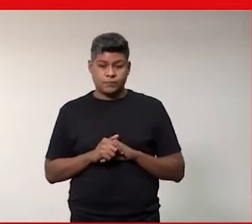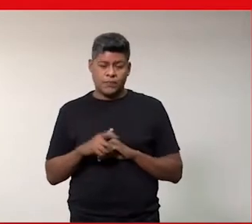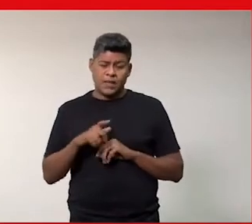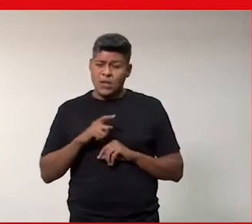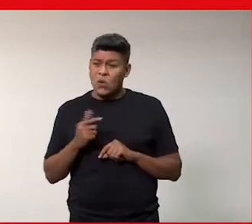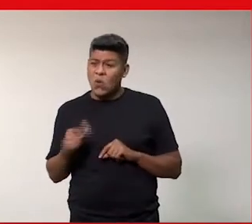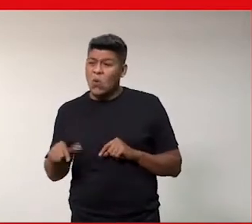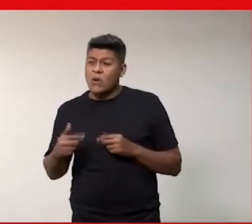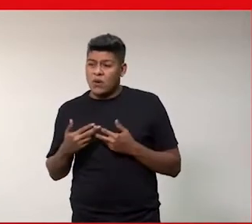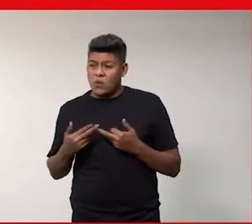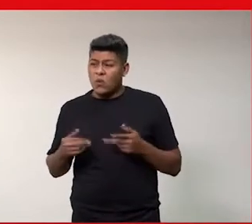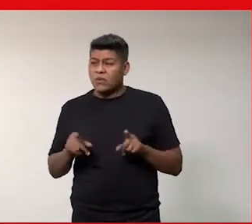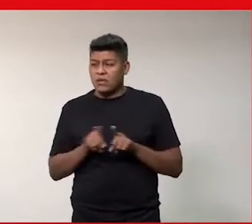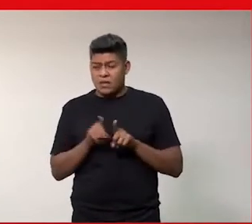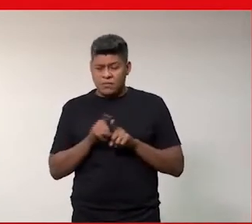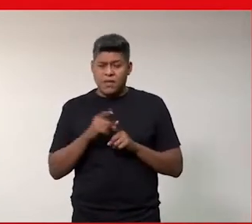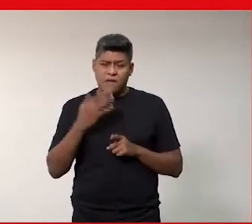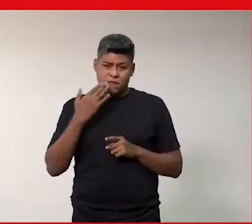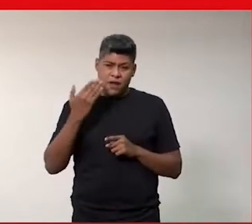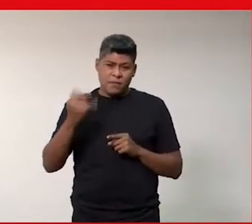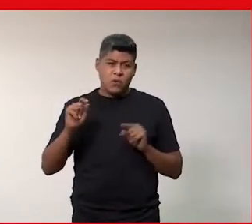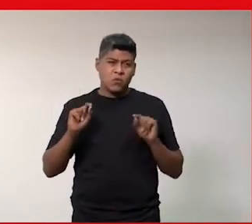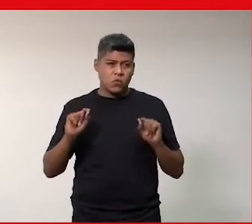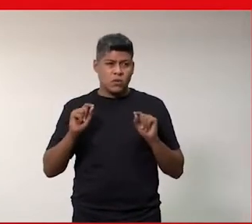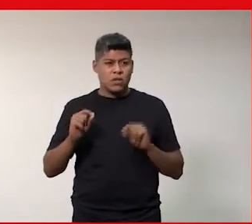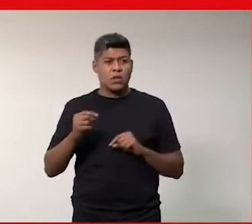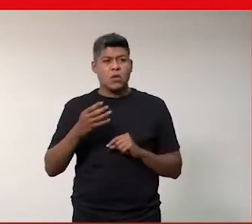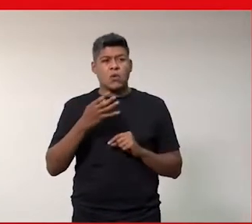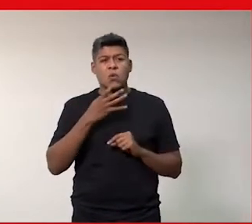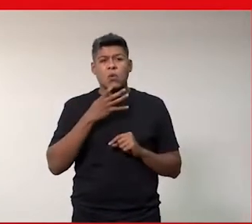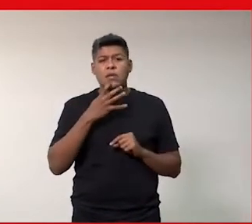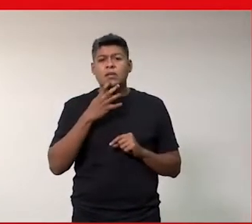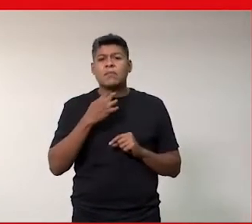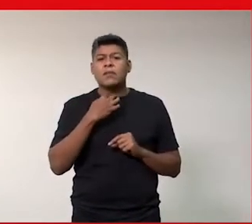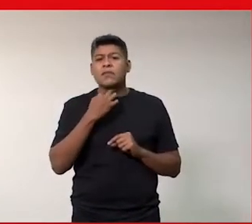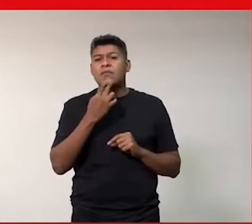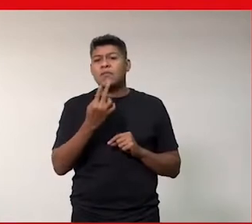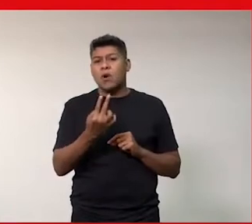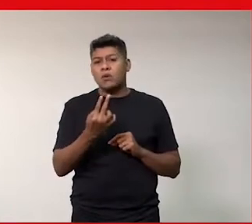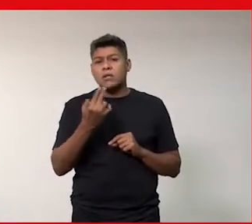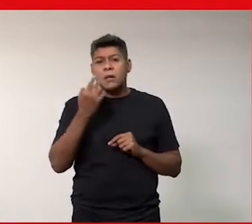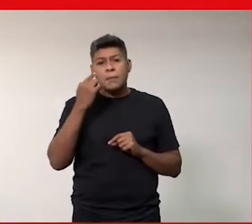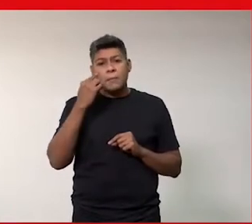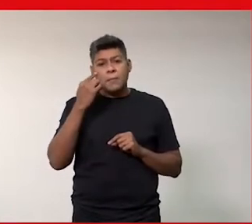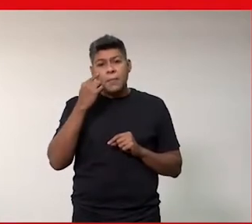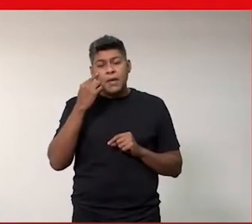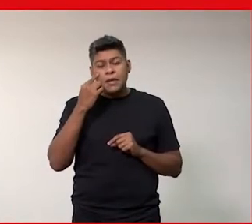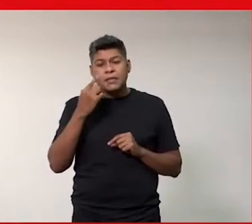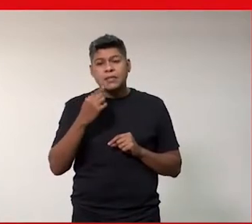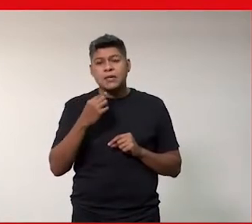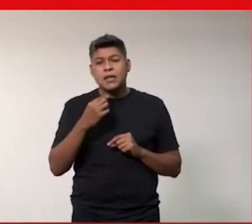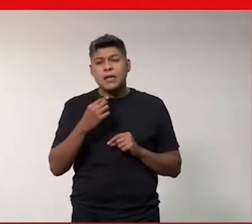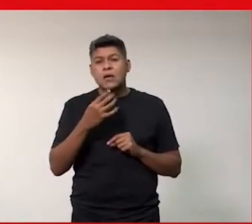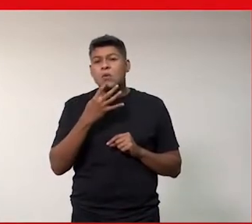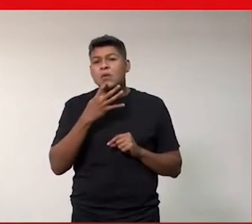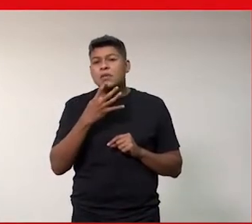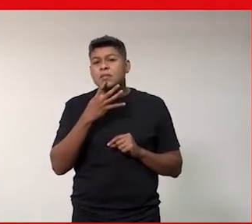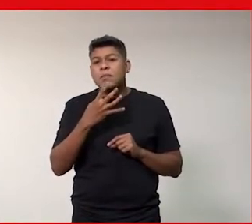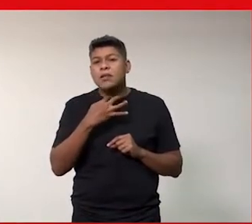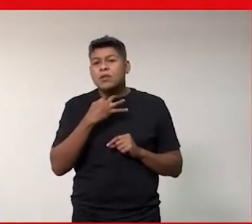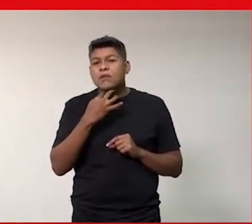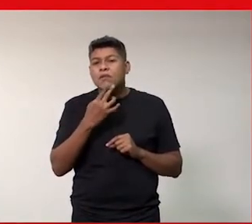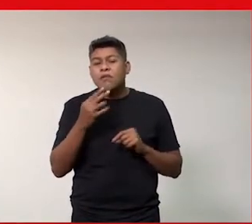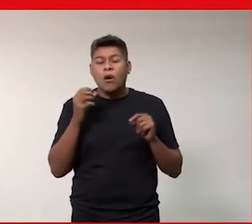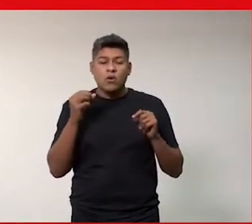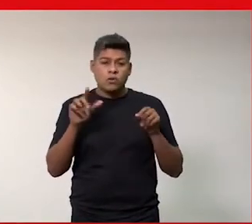outro caso também que já é bem famoso que foi de reconhecimento de voz. Quando começaram a fazer esse reconhecimento de voz e reconhecimento